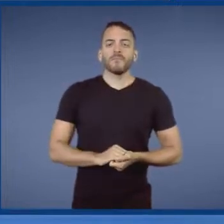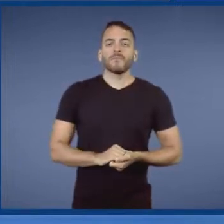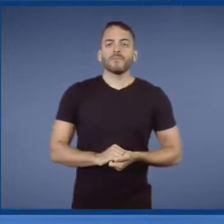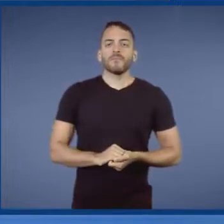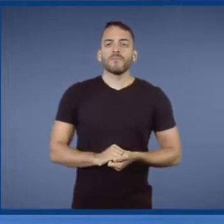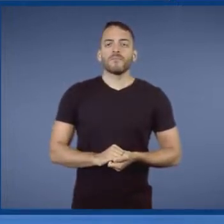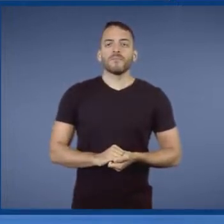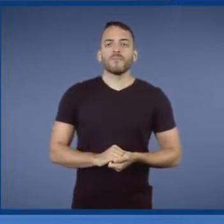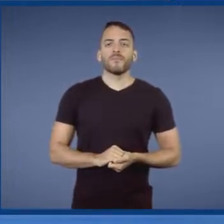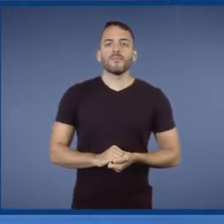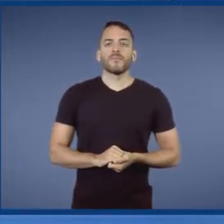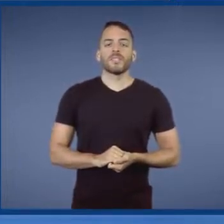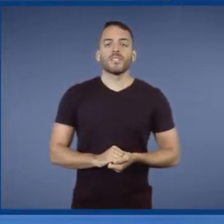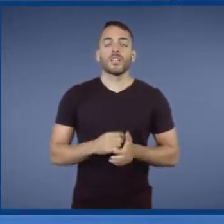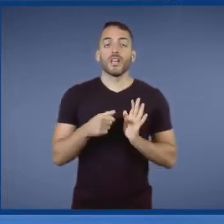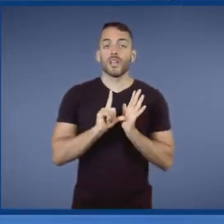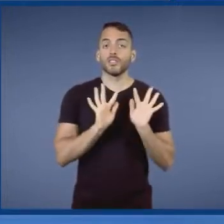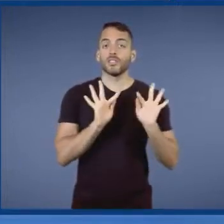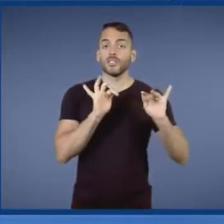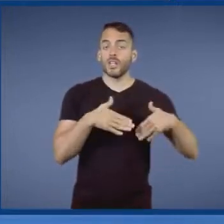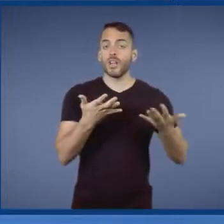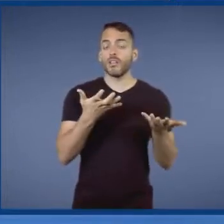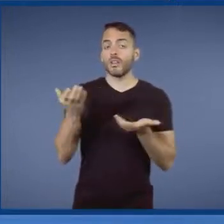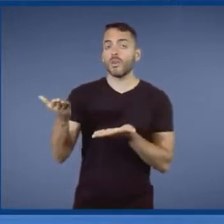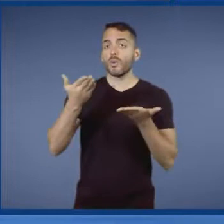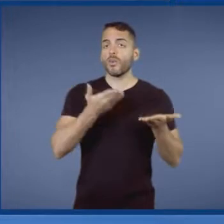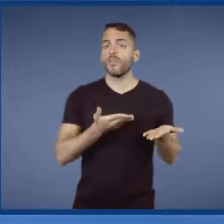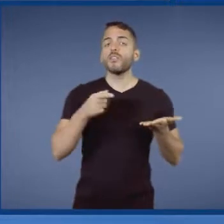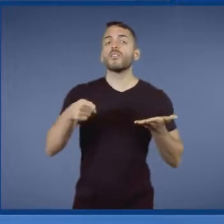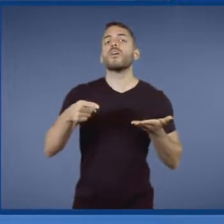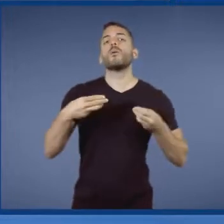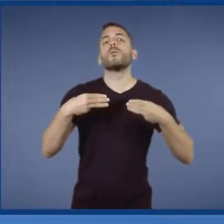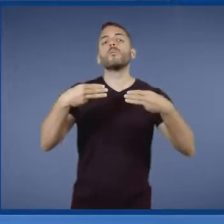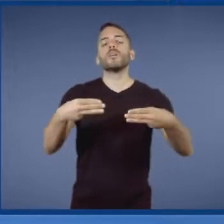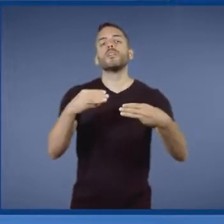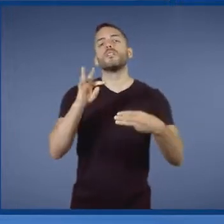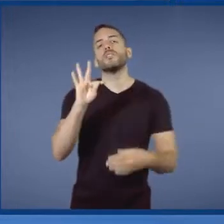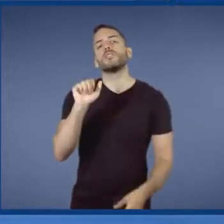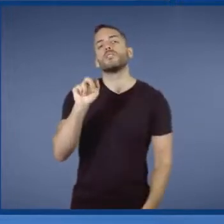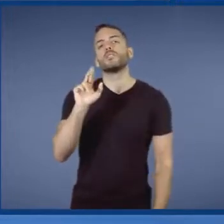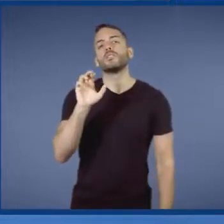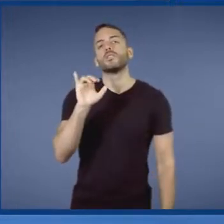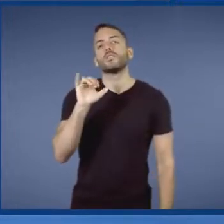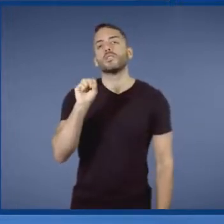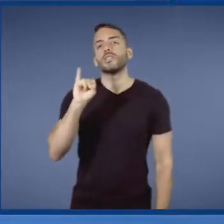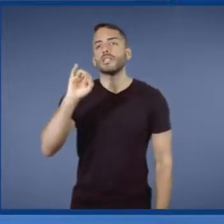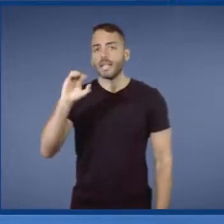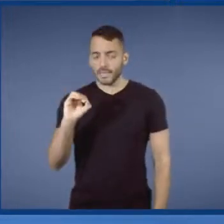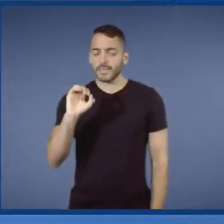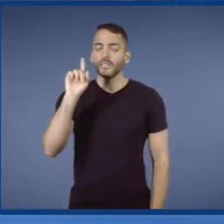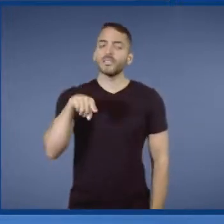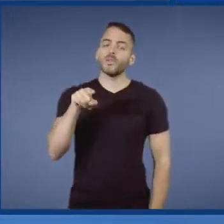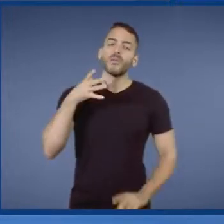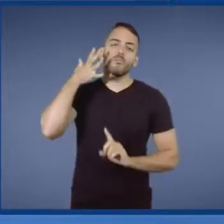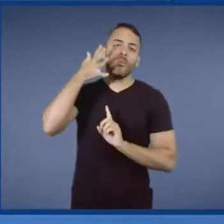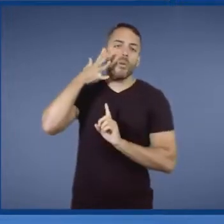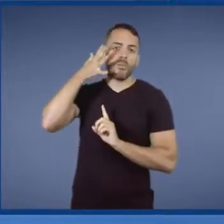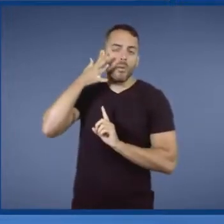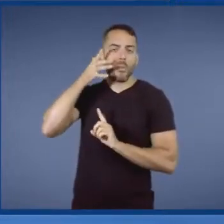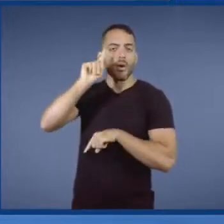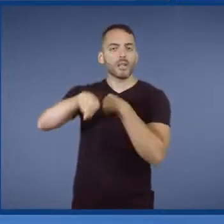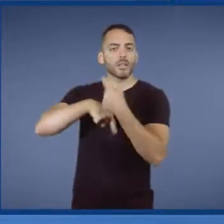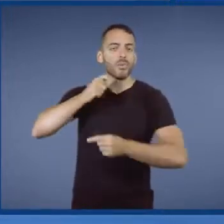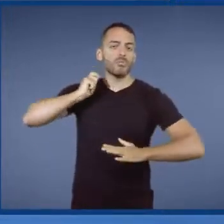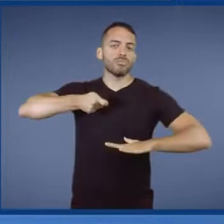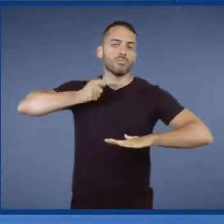Antes de encerrar essa cerimônia, gostaria de convidar o ministro da Infraestrutura, Tarcísio de Freitas, para suas palavras e posterior batida